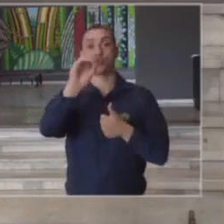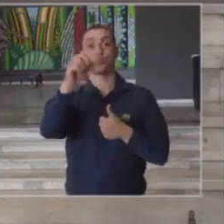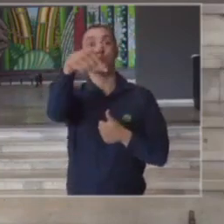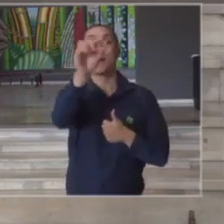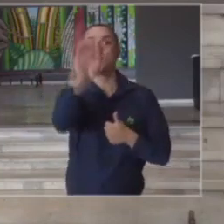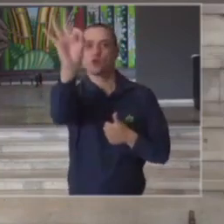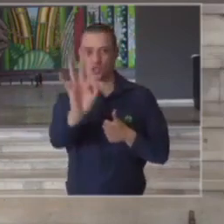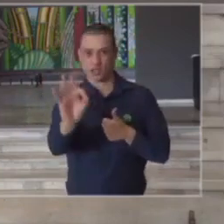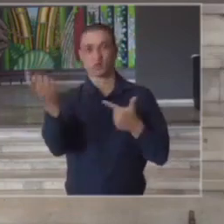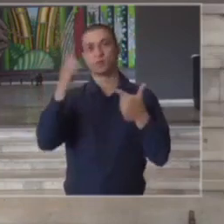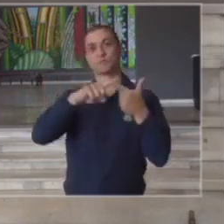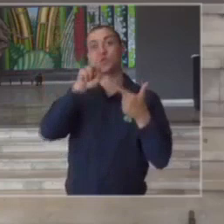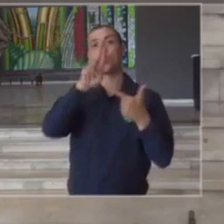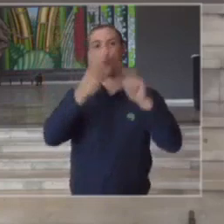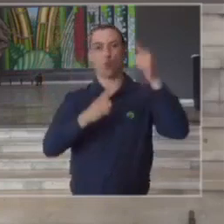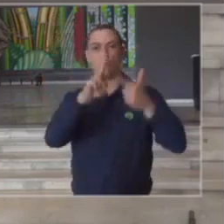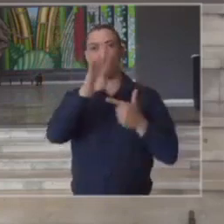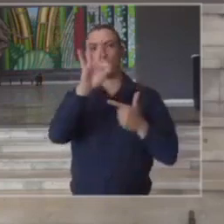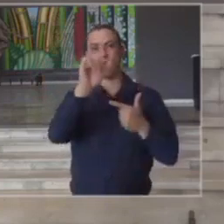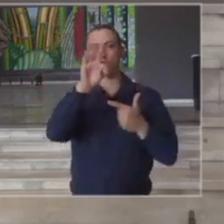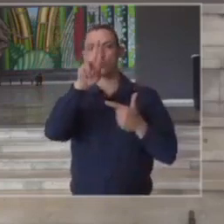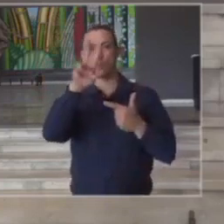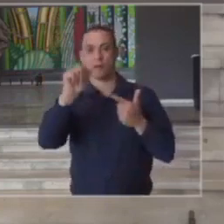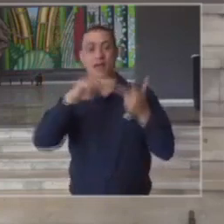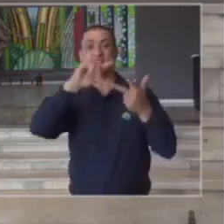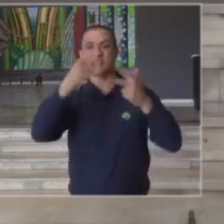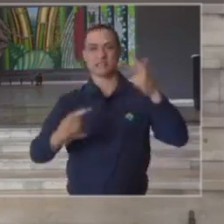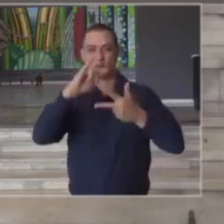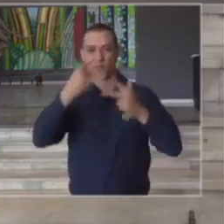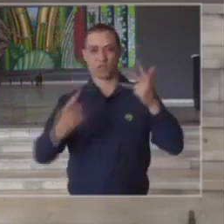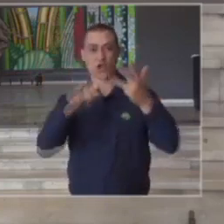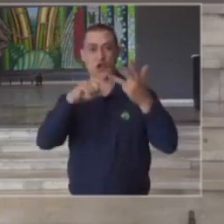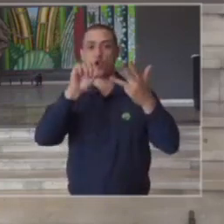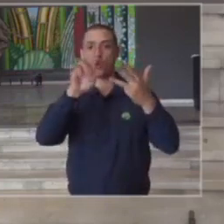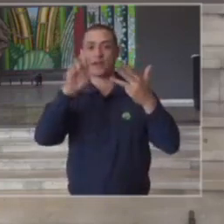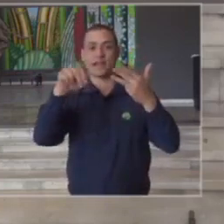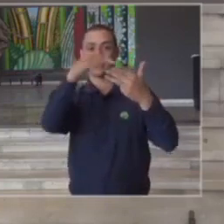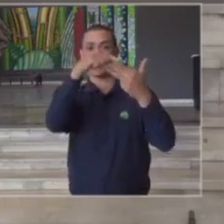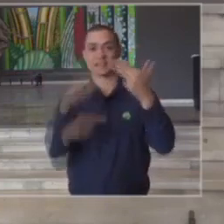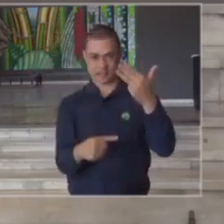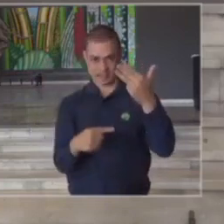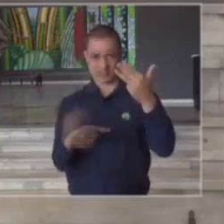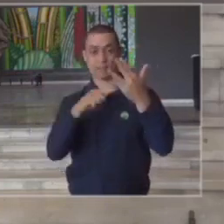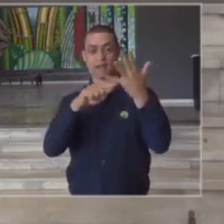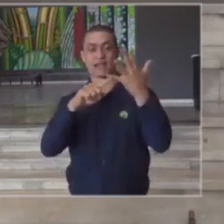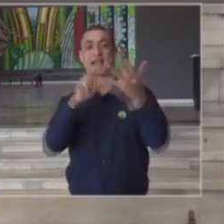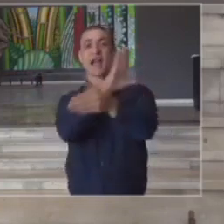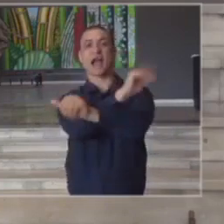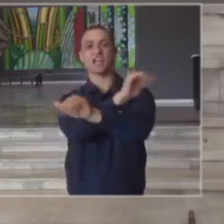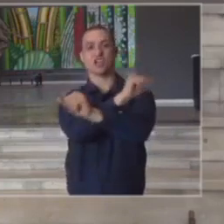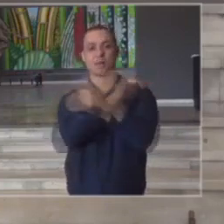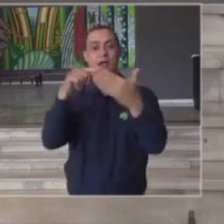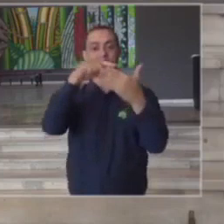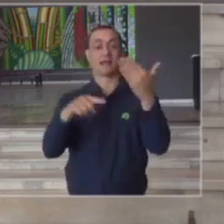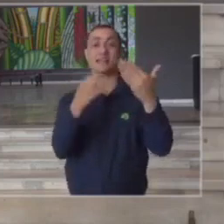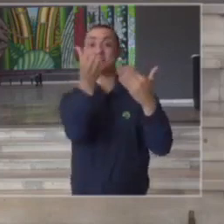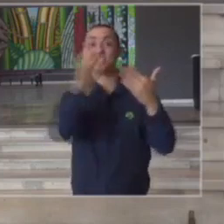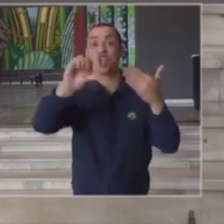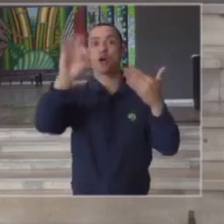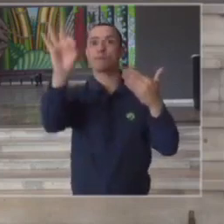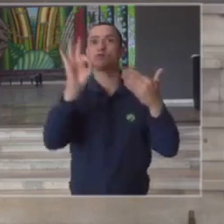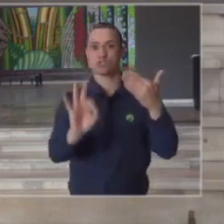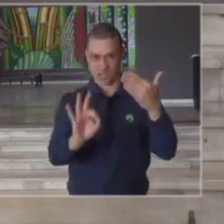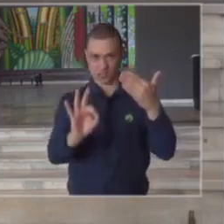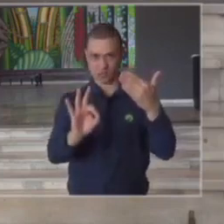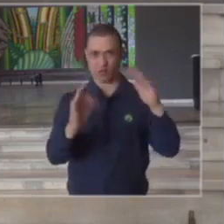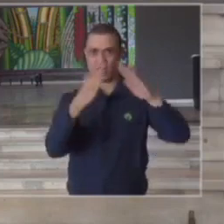% ubatuba e São Sebastião e lorena assim como cajamar 69%